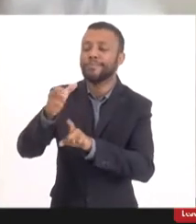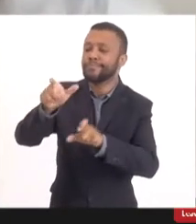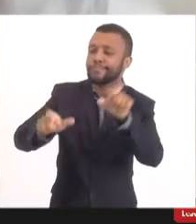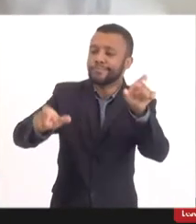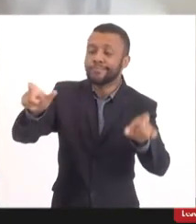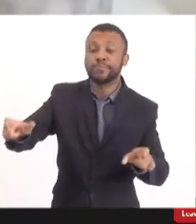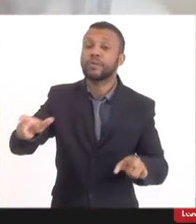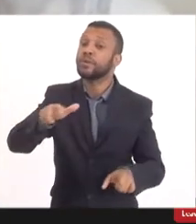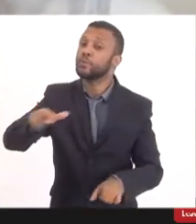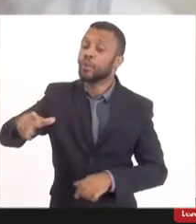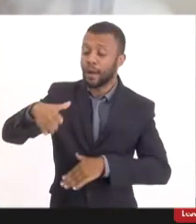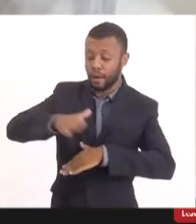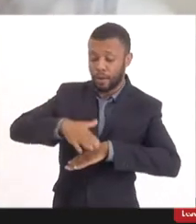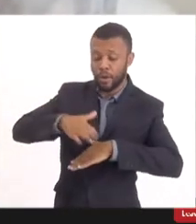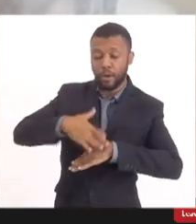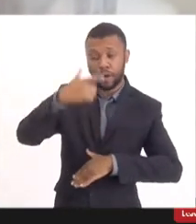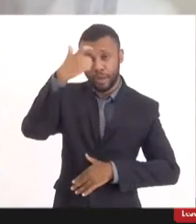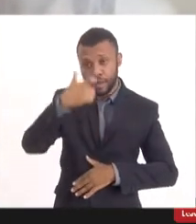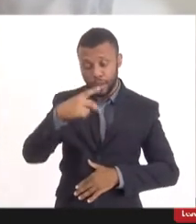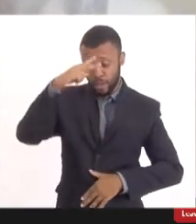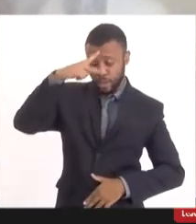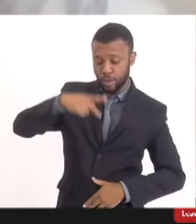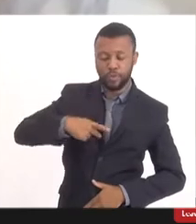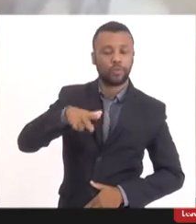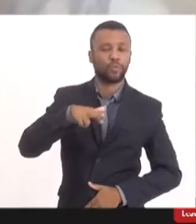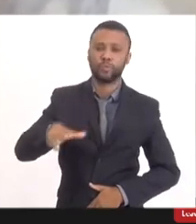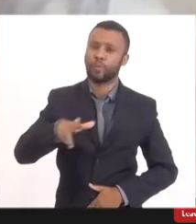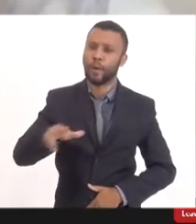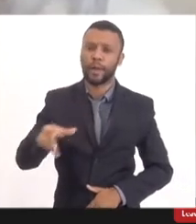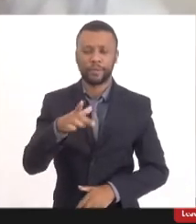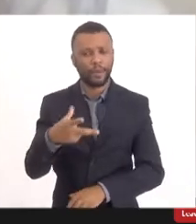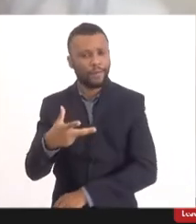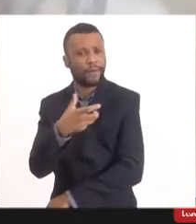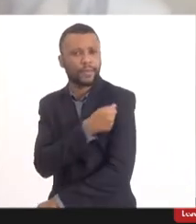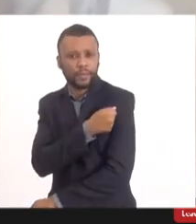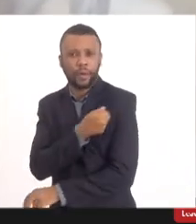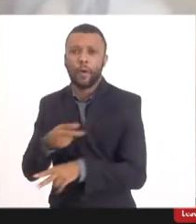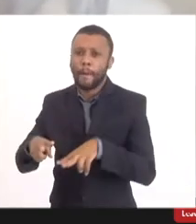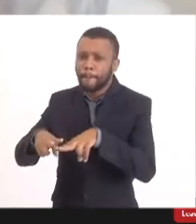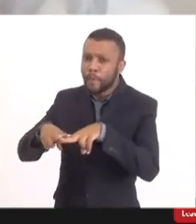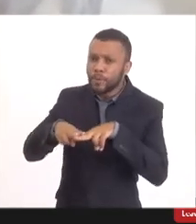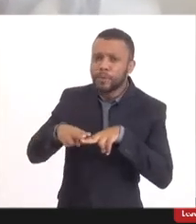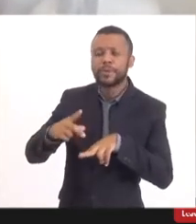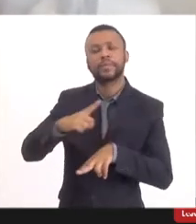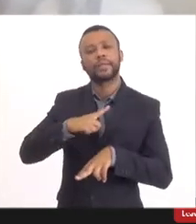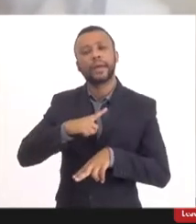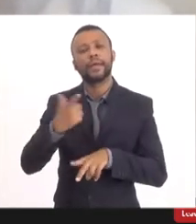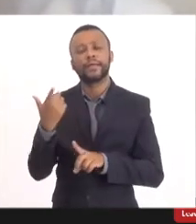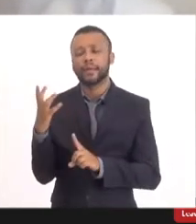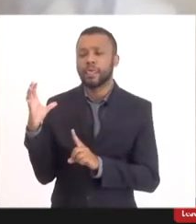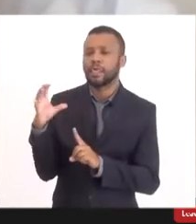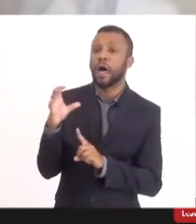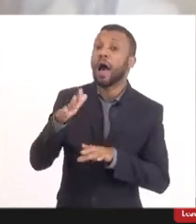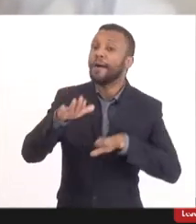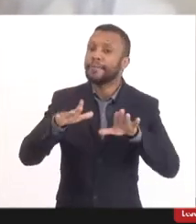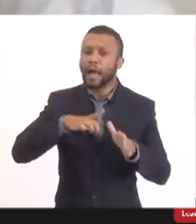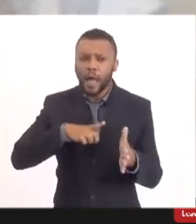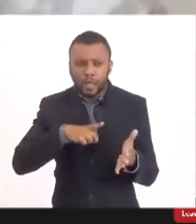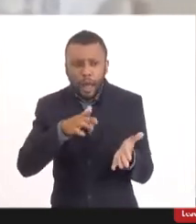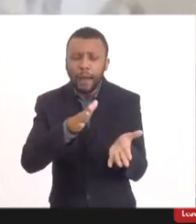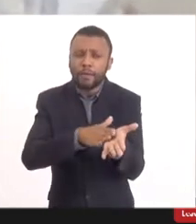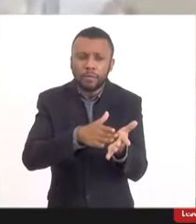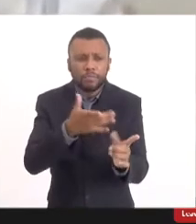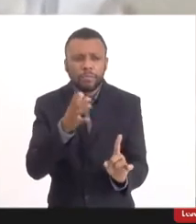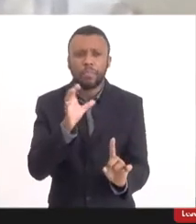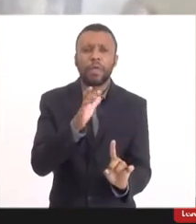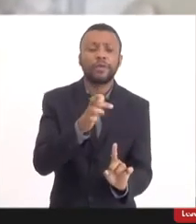individual, é importante lembrar isso, a vacina. Por isso que existe essa pressão, às vezes, de